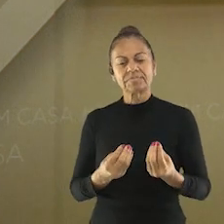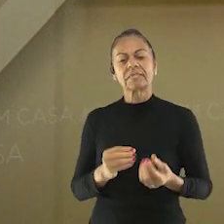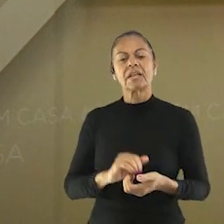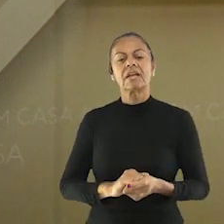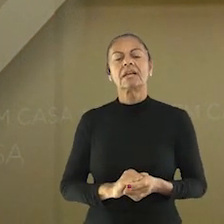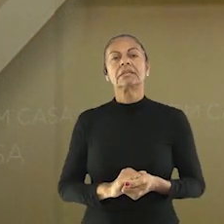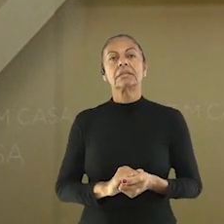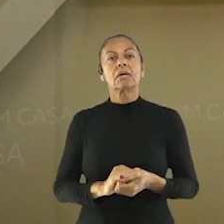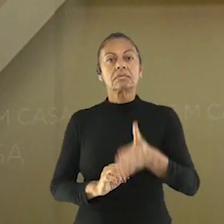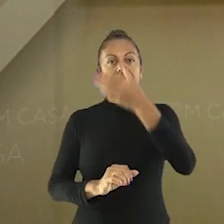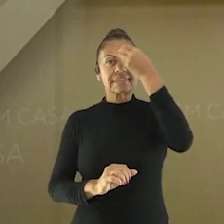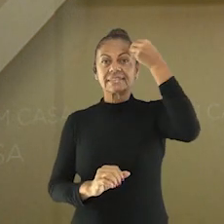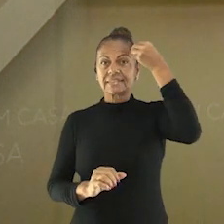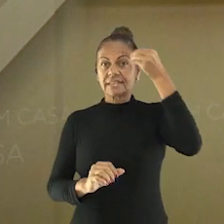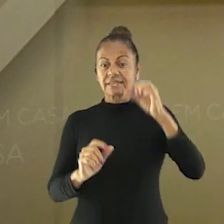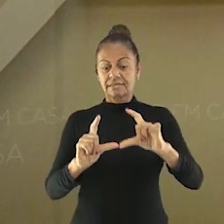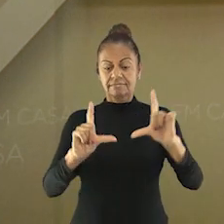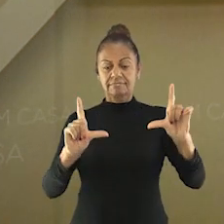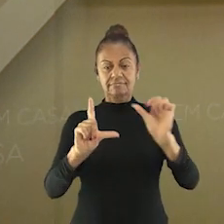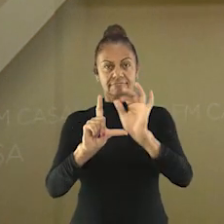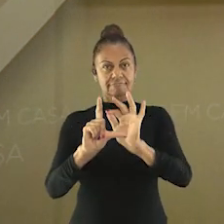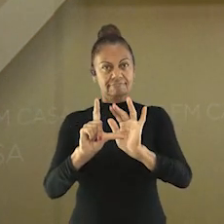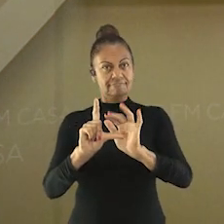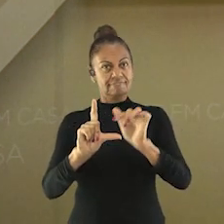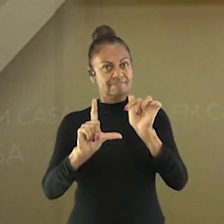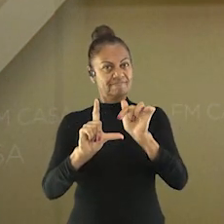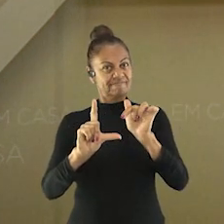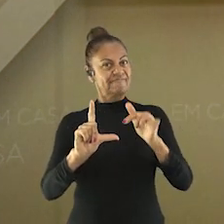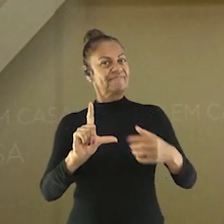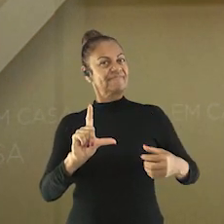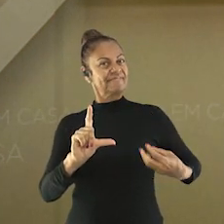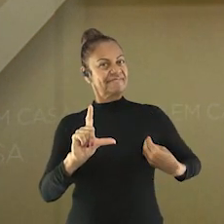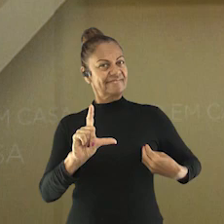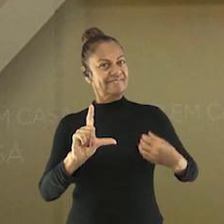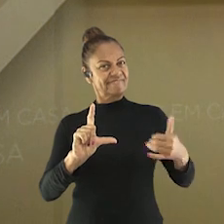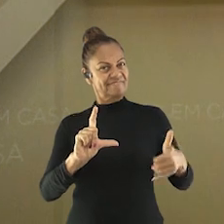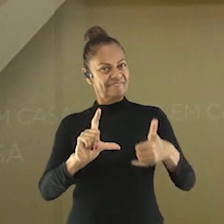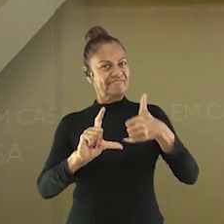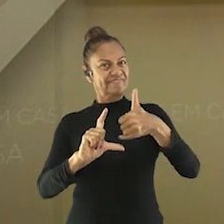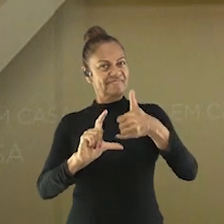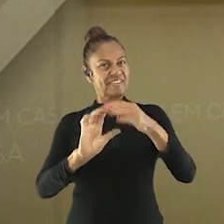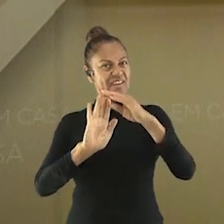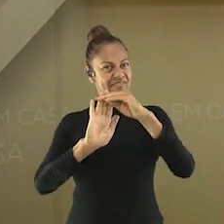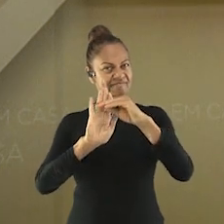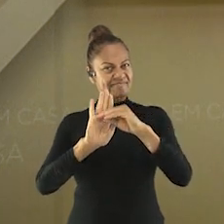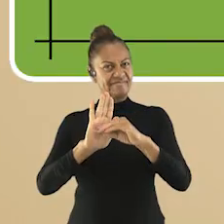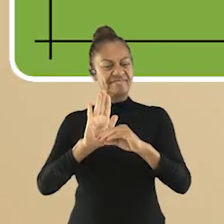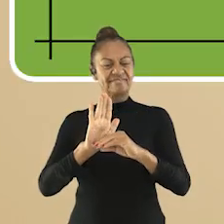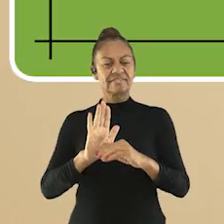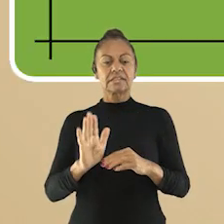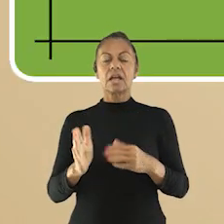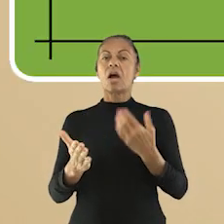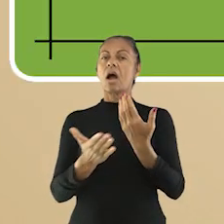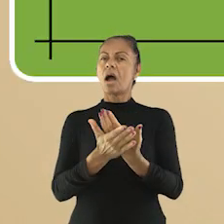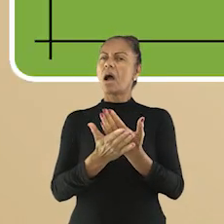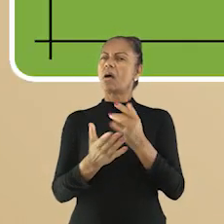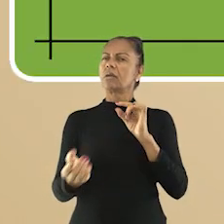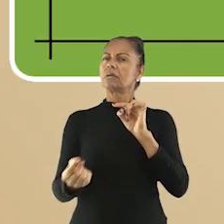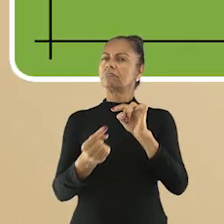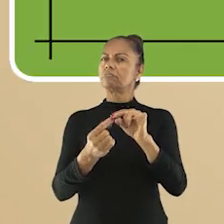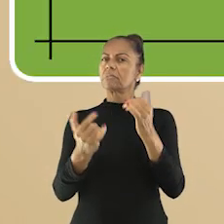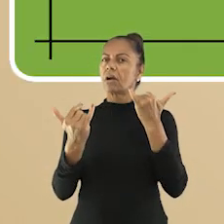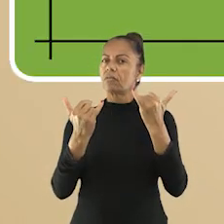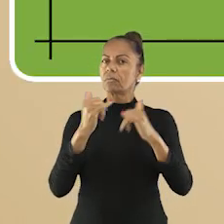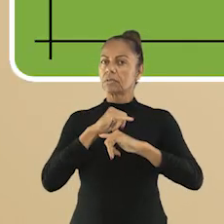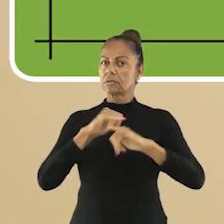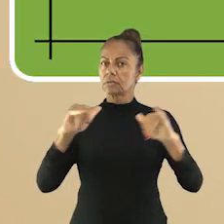na sua tela? Aponte a câmera do seu celular para ele e marque presença com a gente, beleza? Então vamos lá! Sobre a aula, aqui seguem